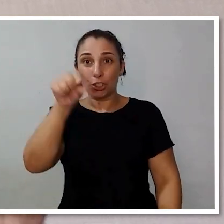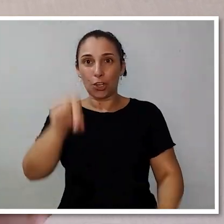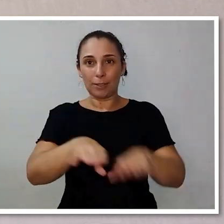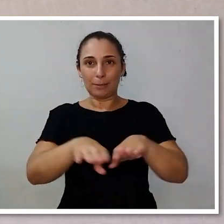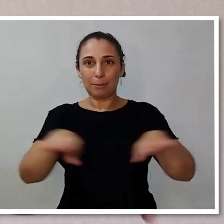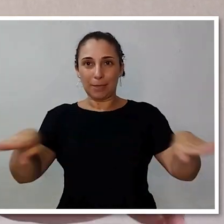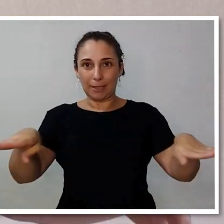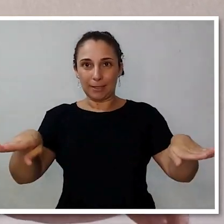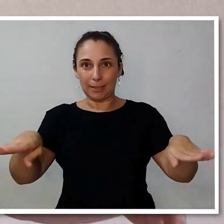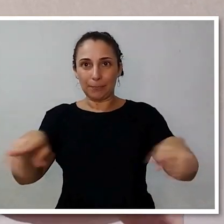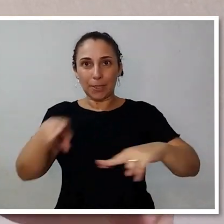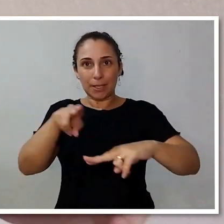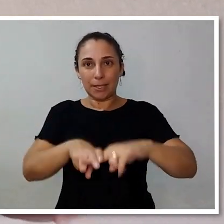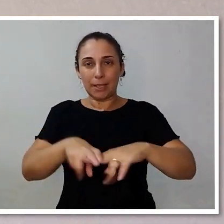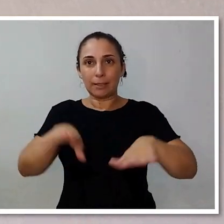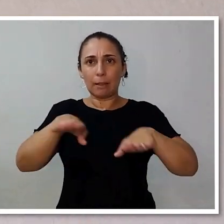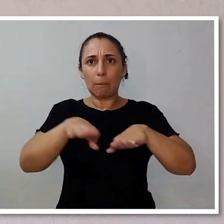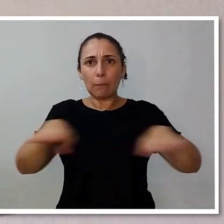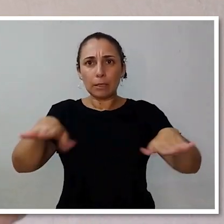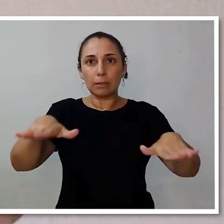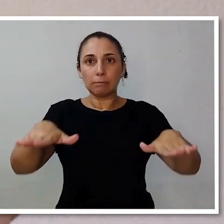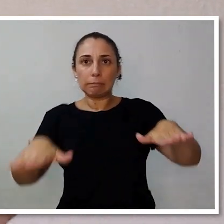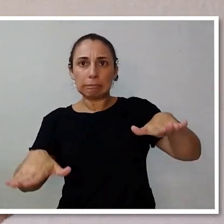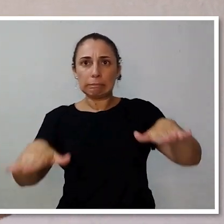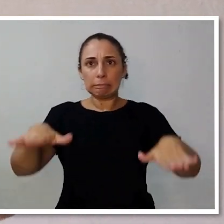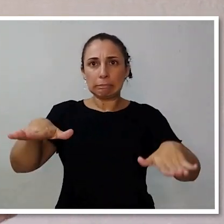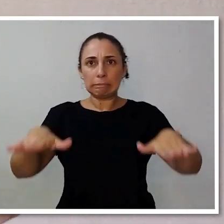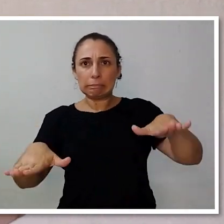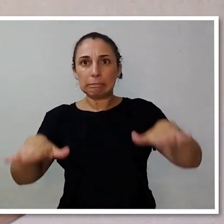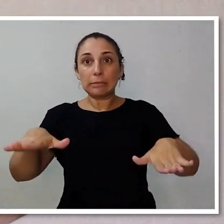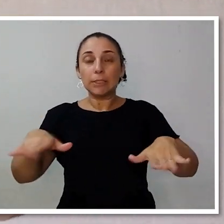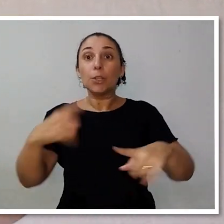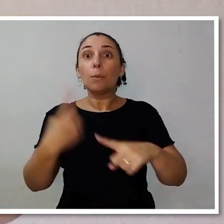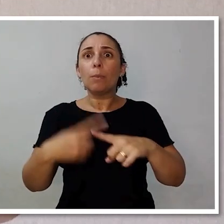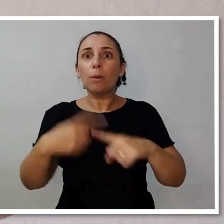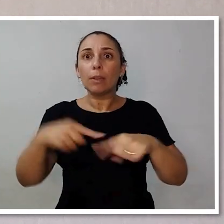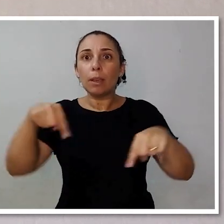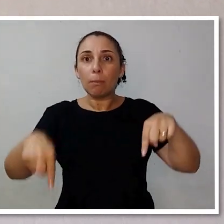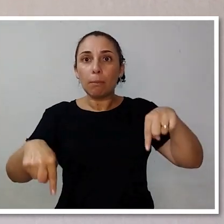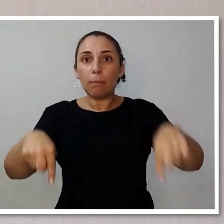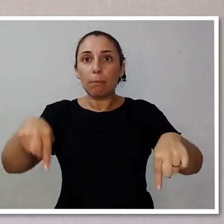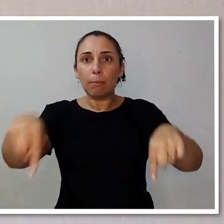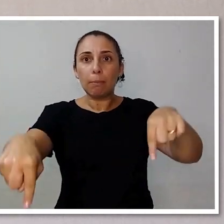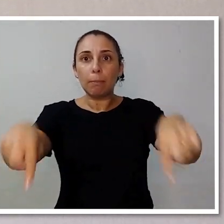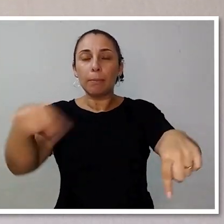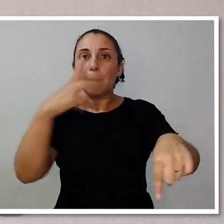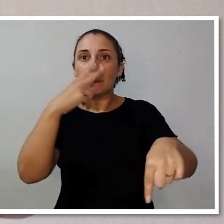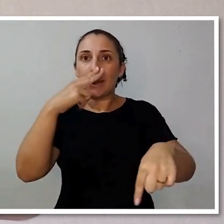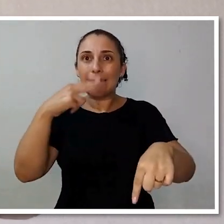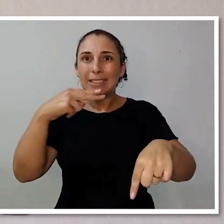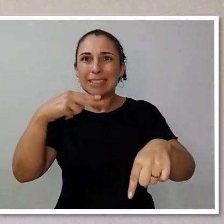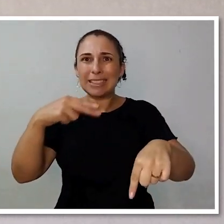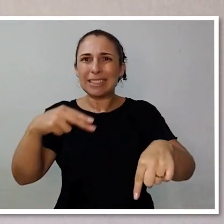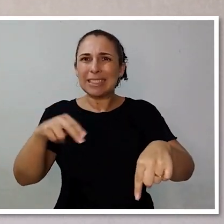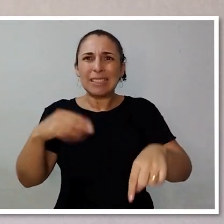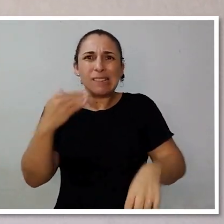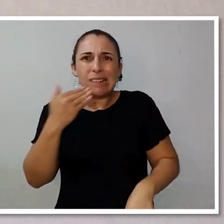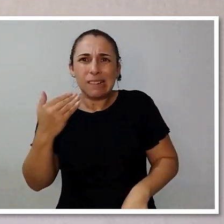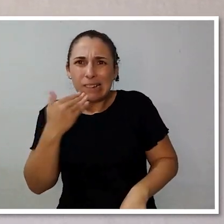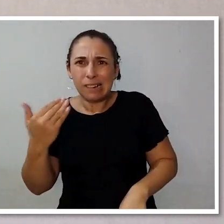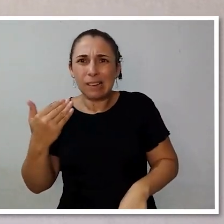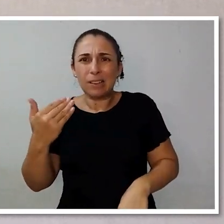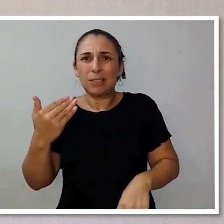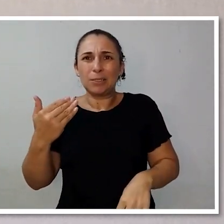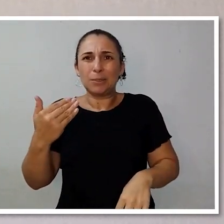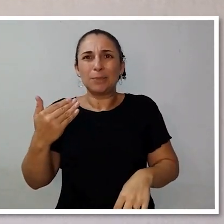restaurante, escolher uma mesa, e quando você se acomodou, você percebeu que aquela mesa estava com um dos pés fora do chão.